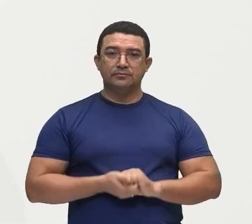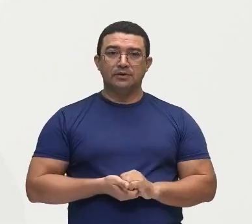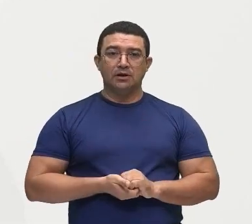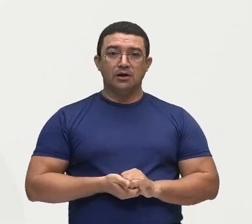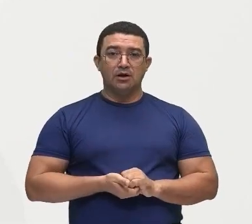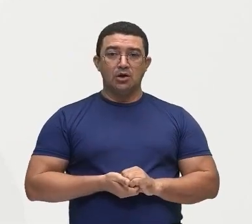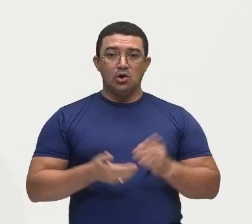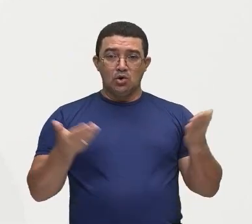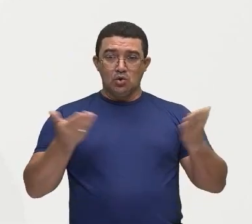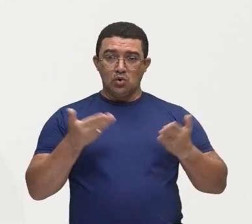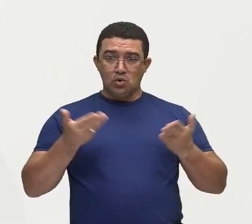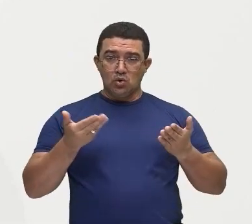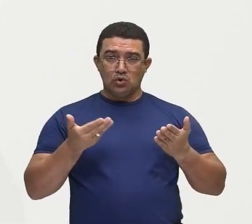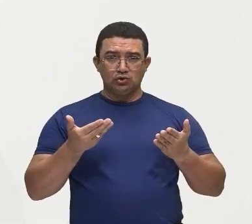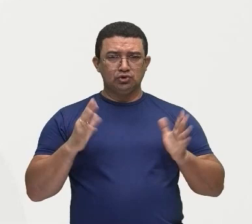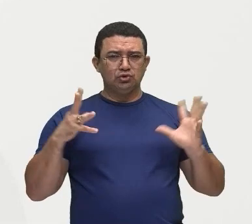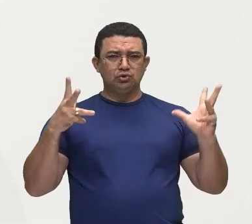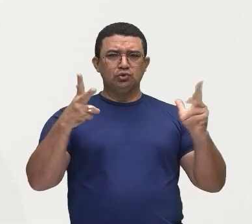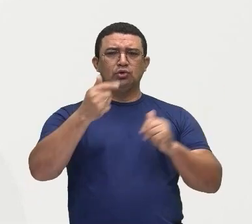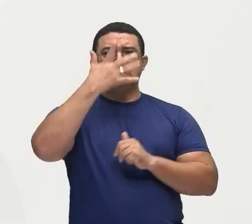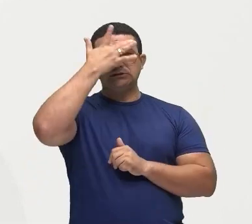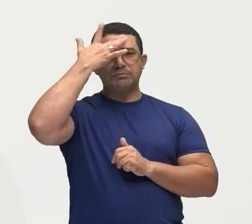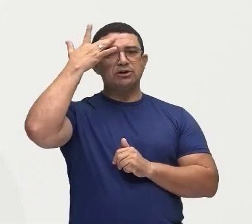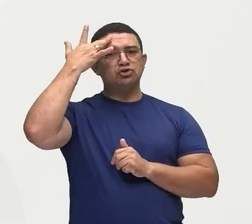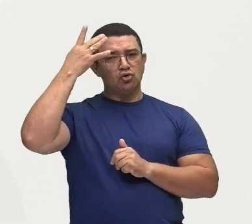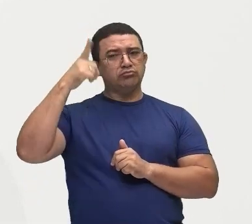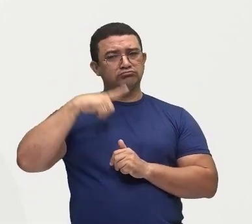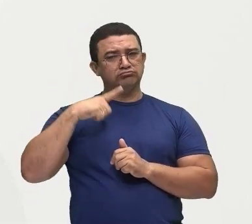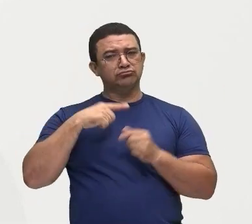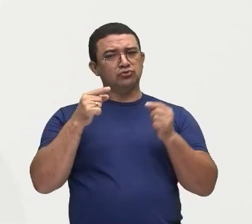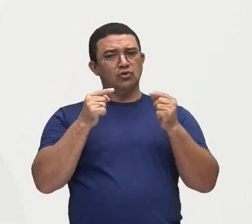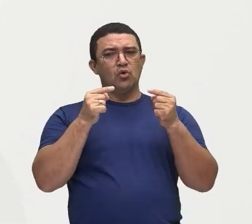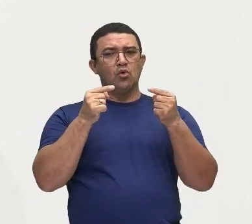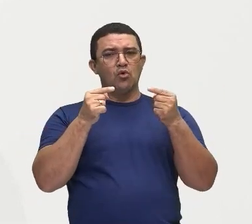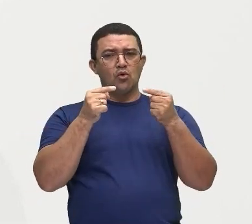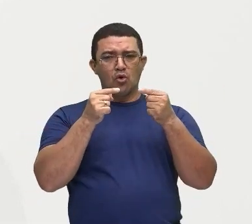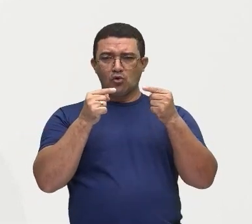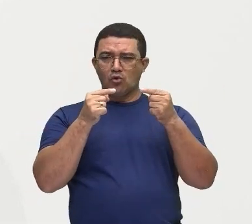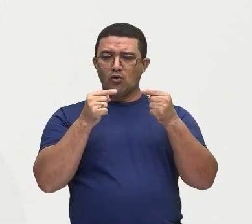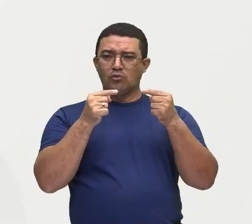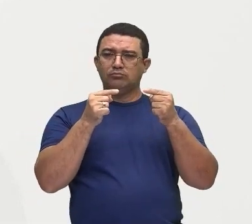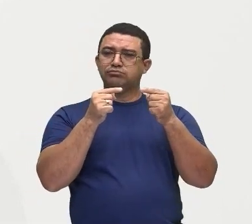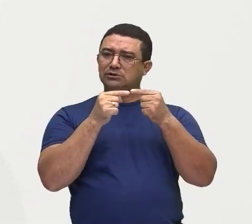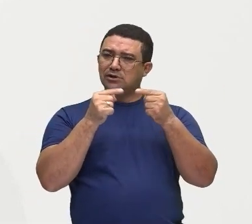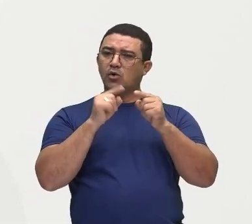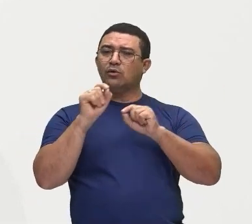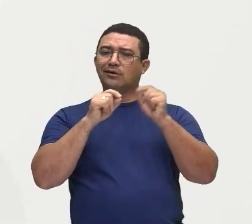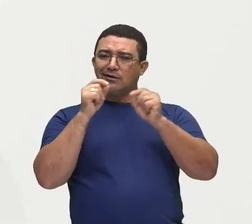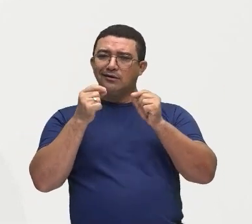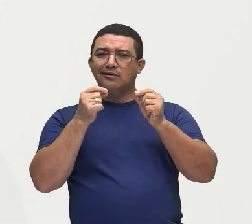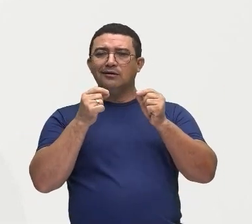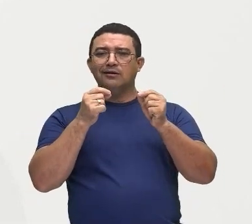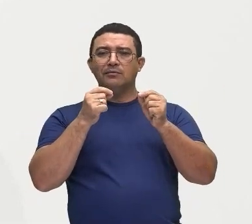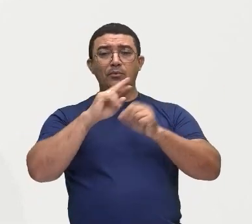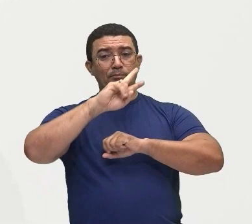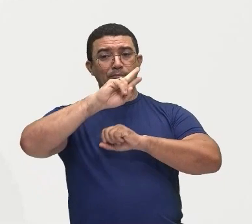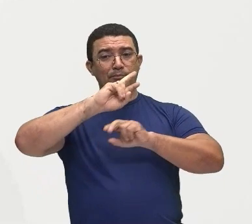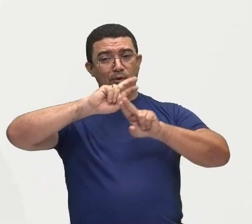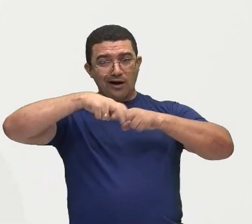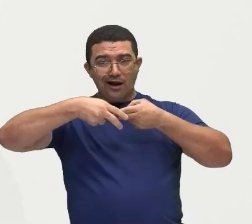se você for notar, todo mundo está interligado, né? Que está conectado através desses cabos de fibras